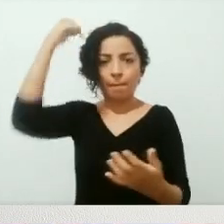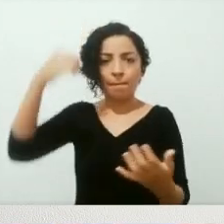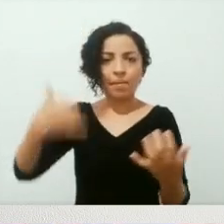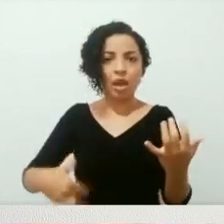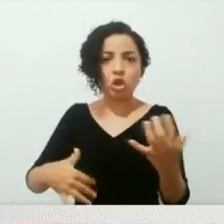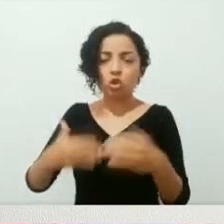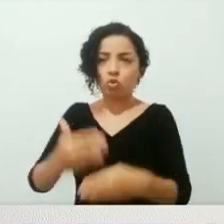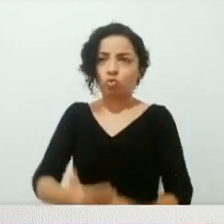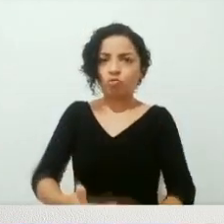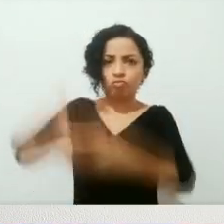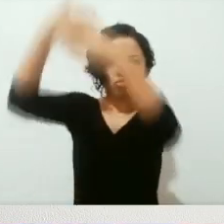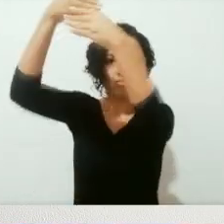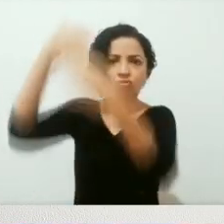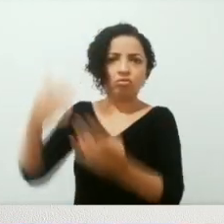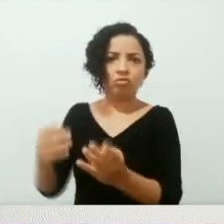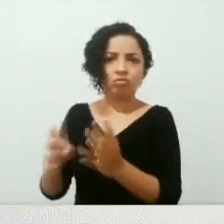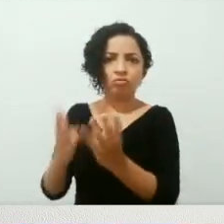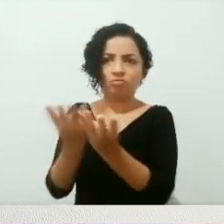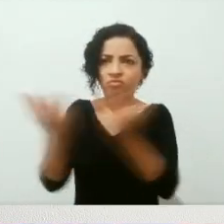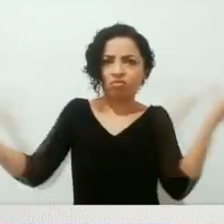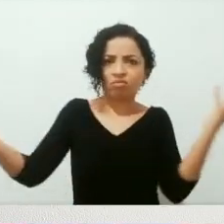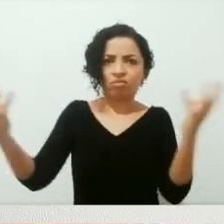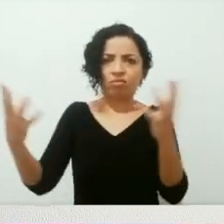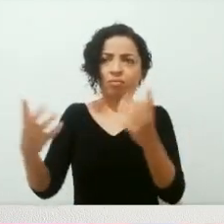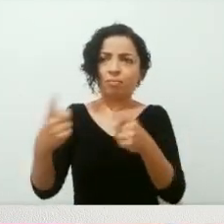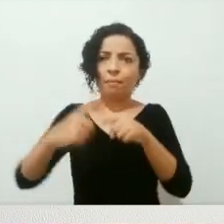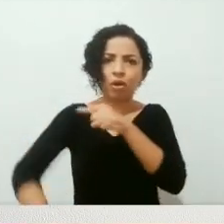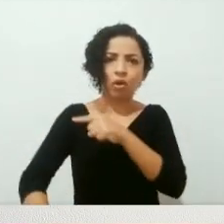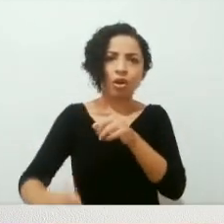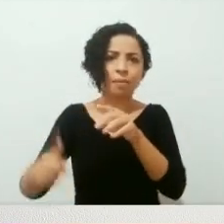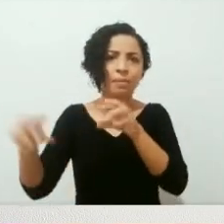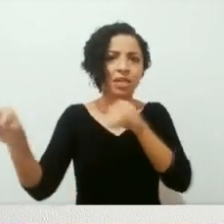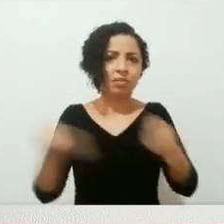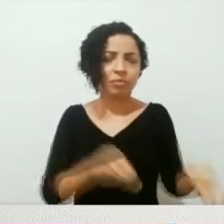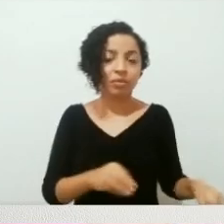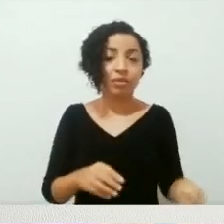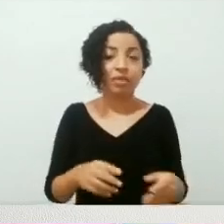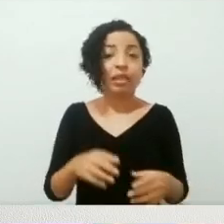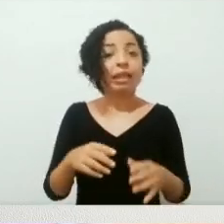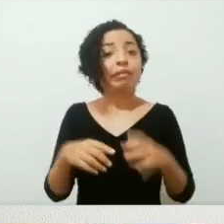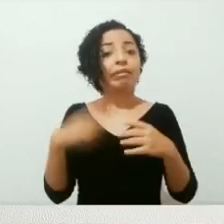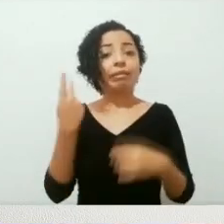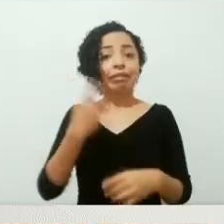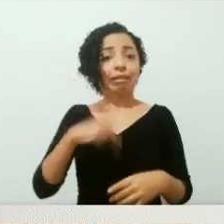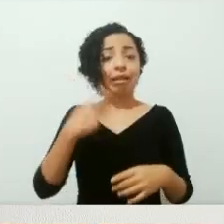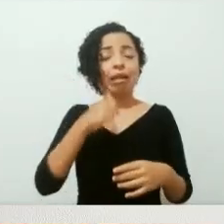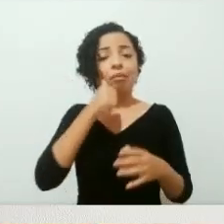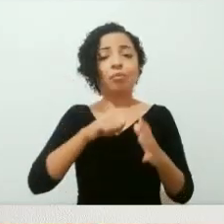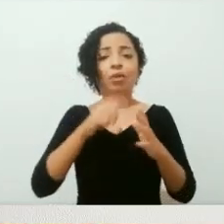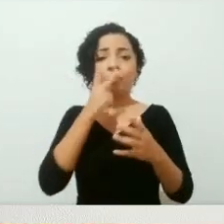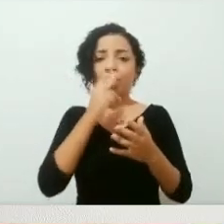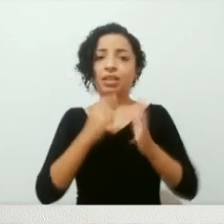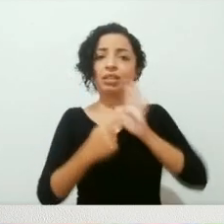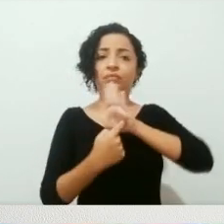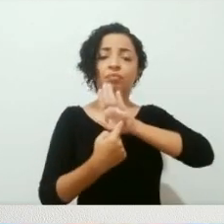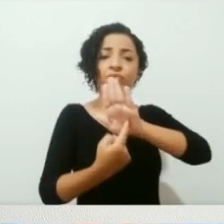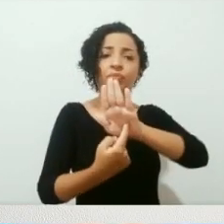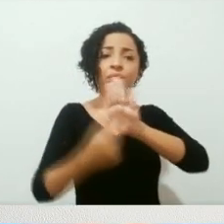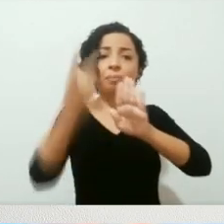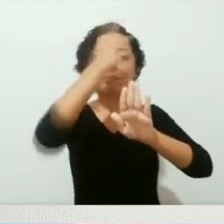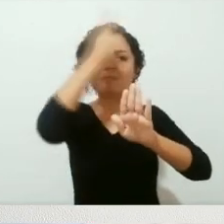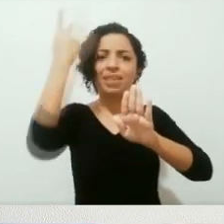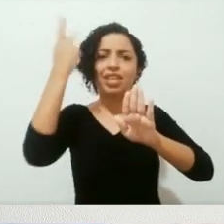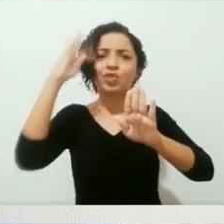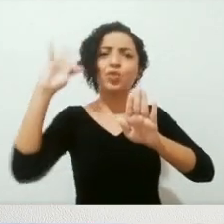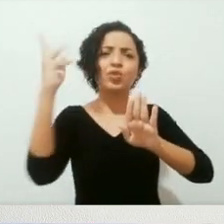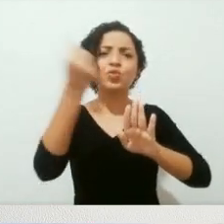representa não somente também o povo latino, os mexicanos, representa os sul-americanos, representa os africanos, os asiáticos,